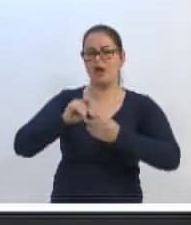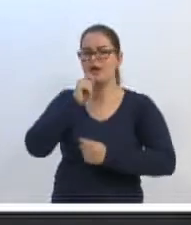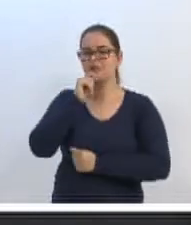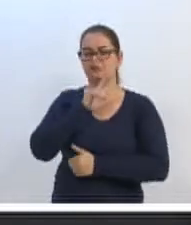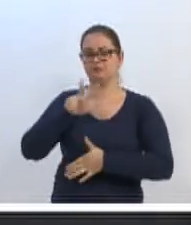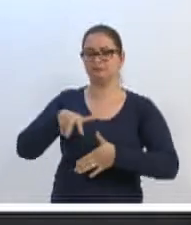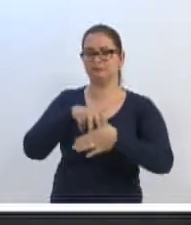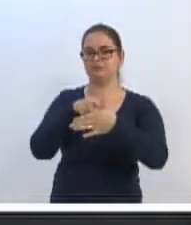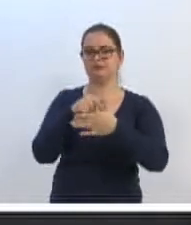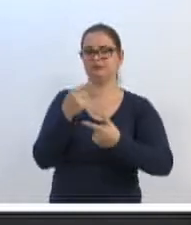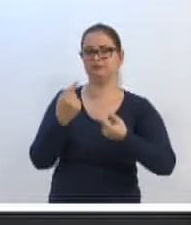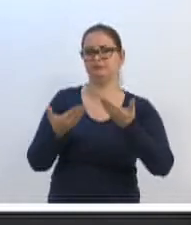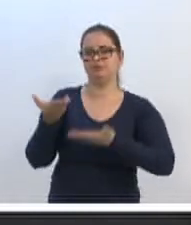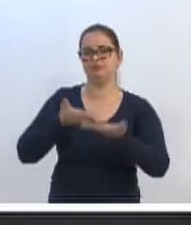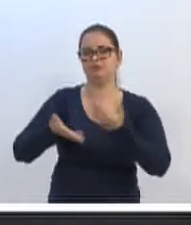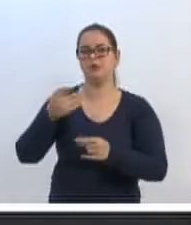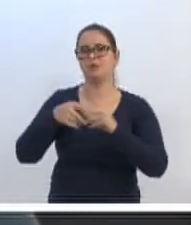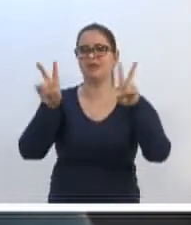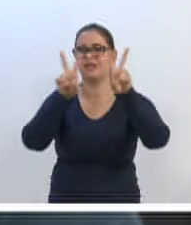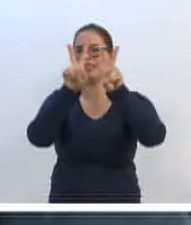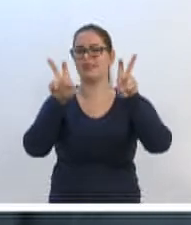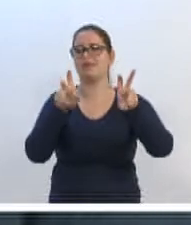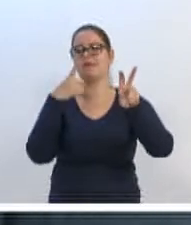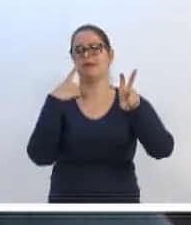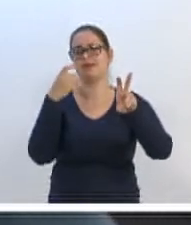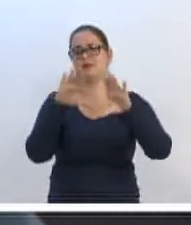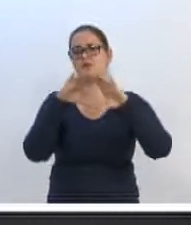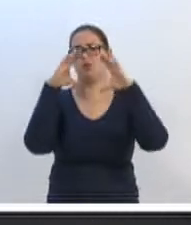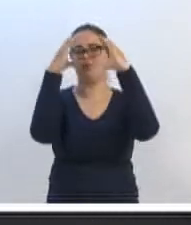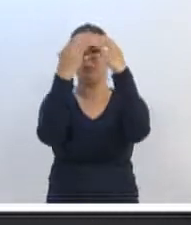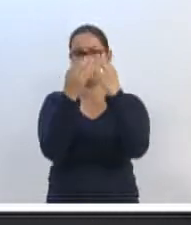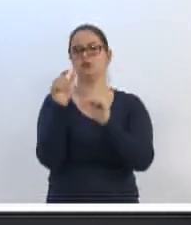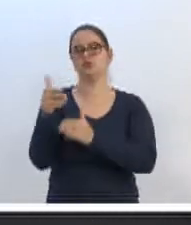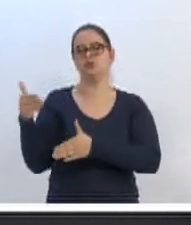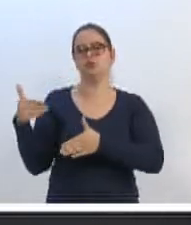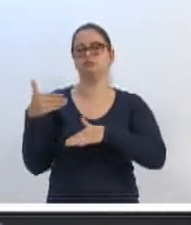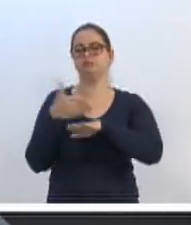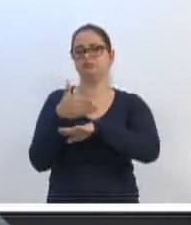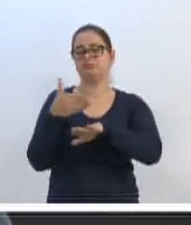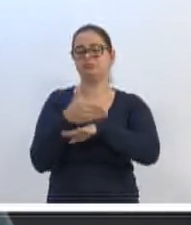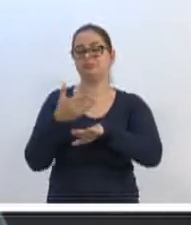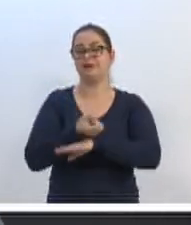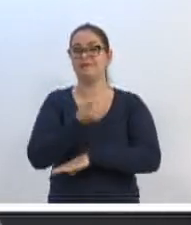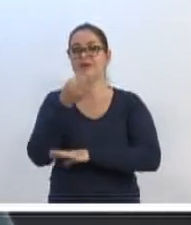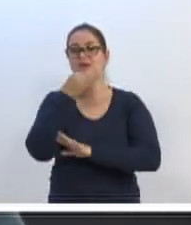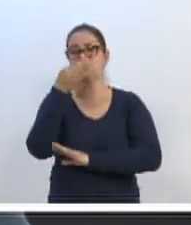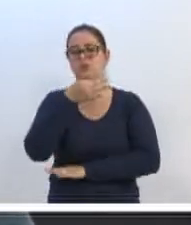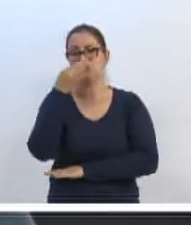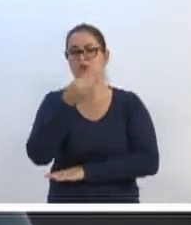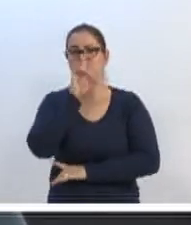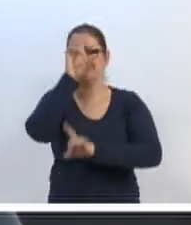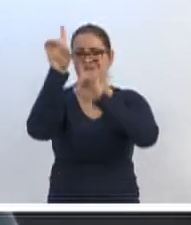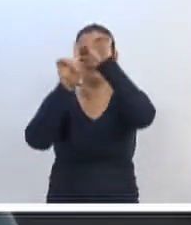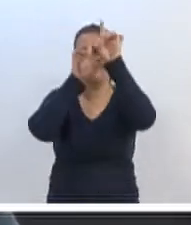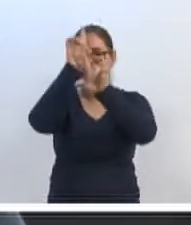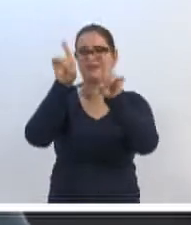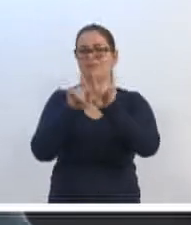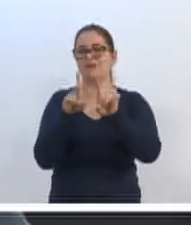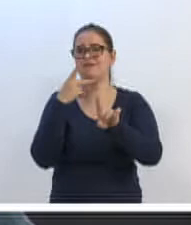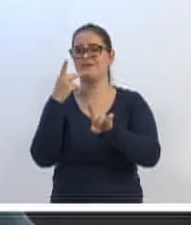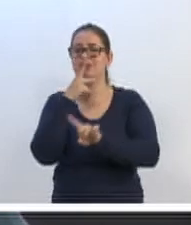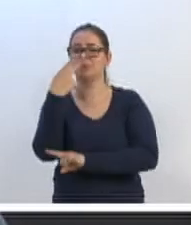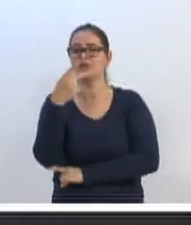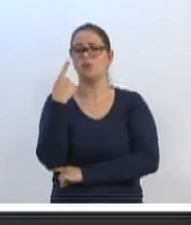não vir a parteá-lo, porque o assunto é de interesse da comunidade. O sr. tem trazido algumas sugestões, algumas ideias, tem falado sobre